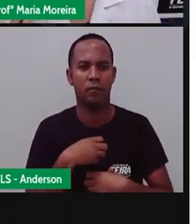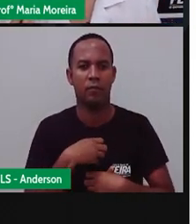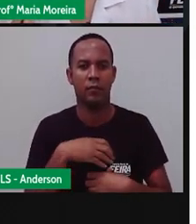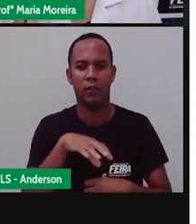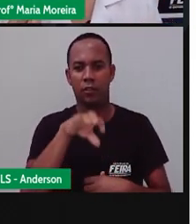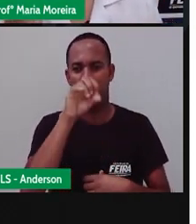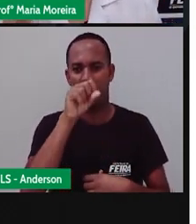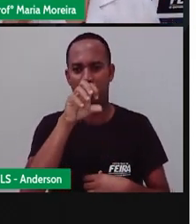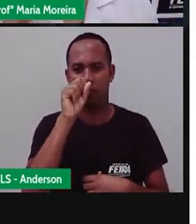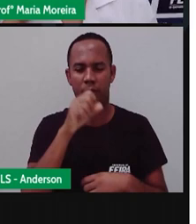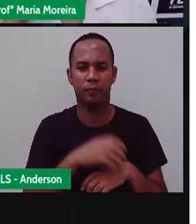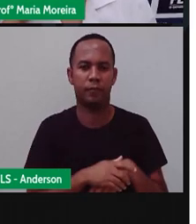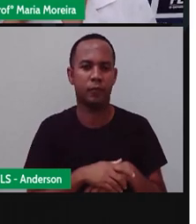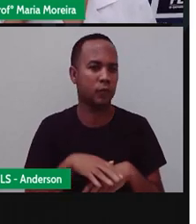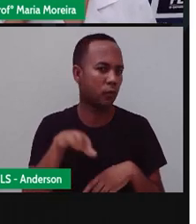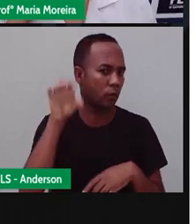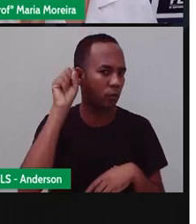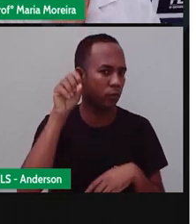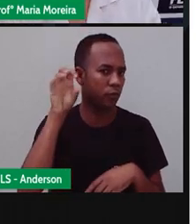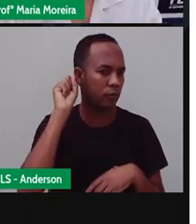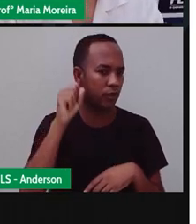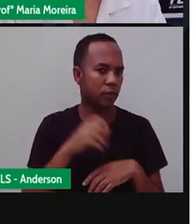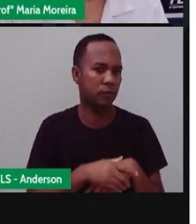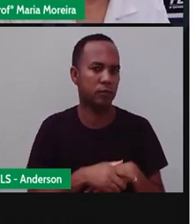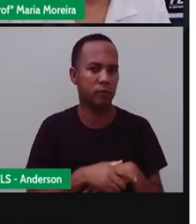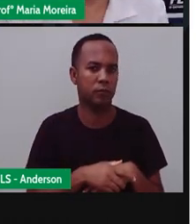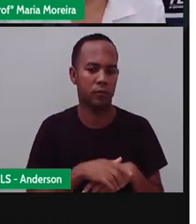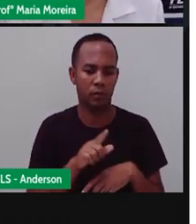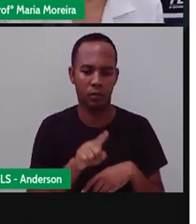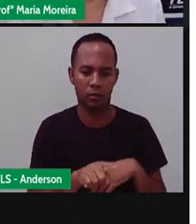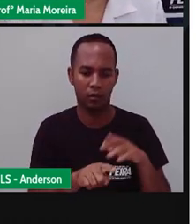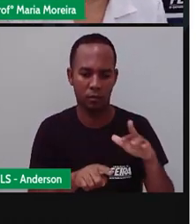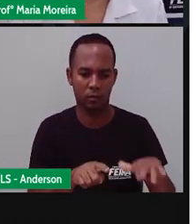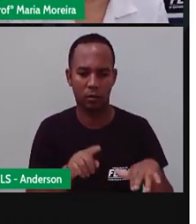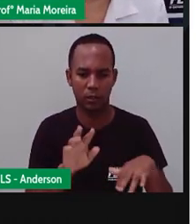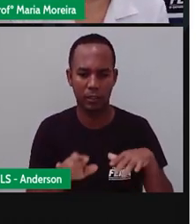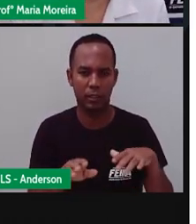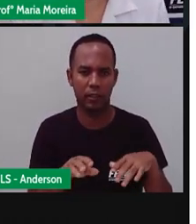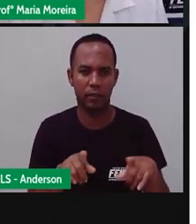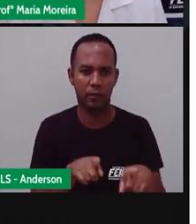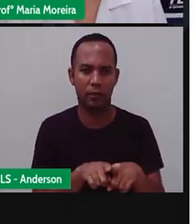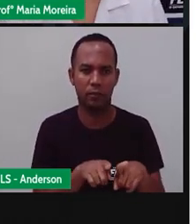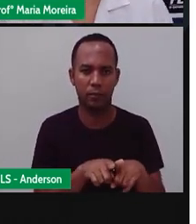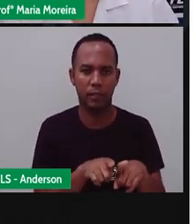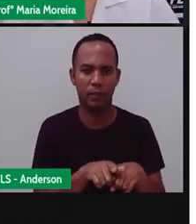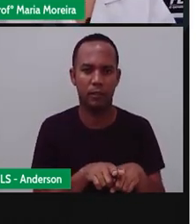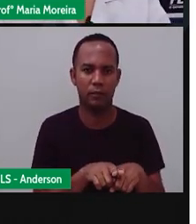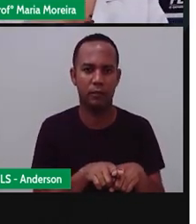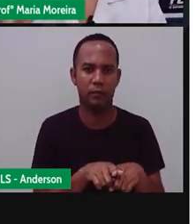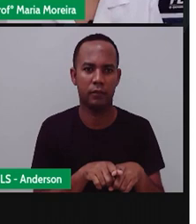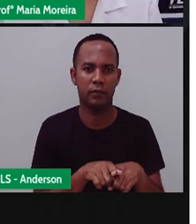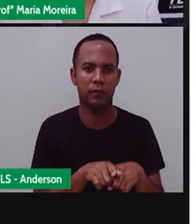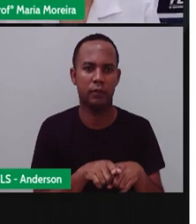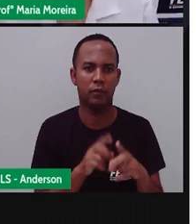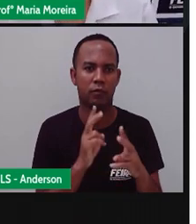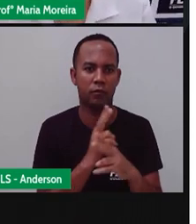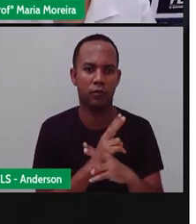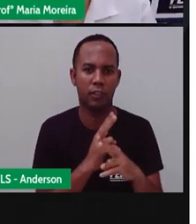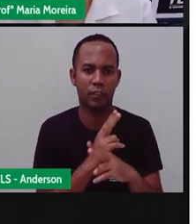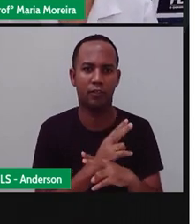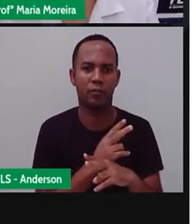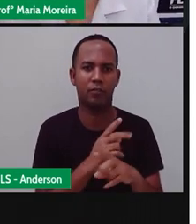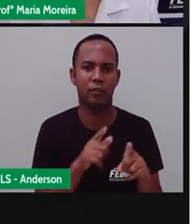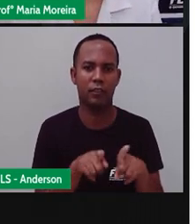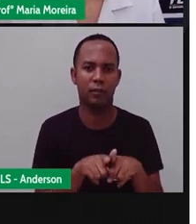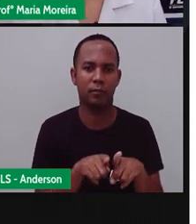Não é isso? A gente vai ouvir. A gente vai tocar, às vezes, porque quando a gente põe o pé no chão, a gente está tocando. O vento, a folha que